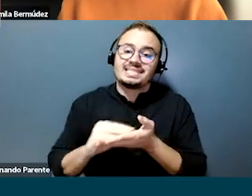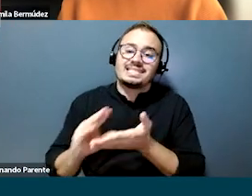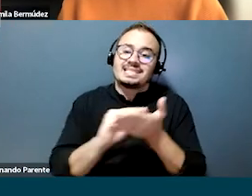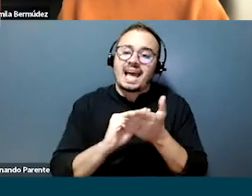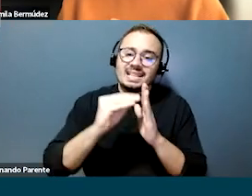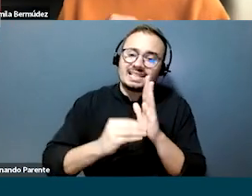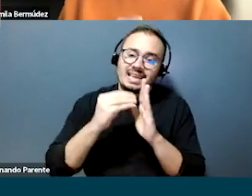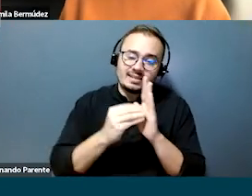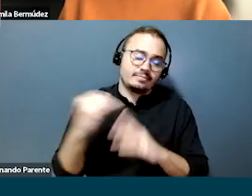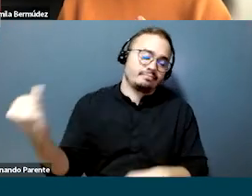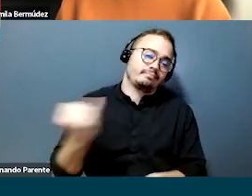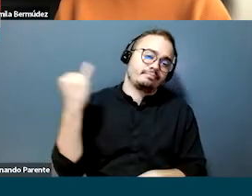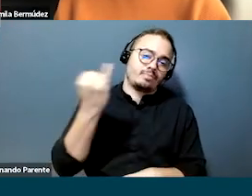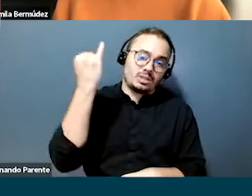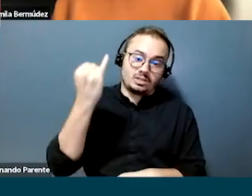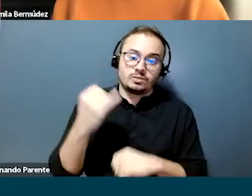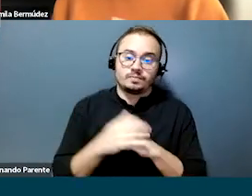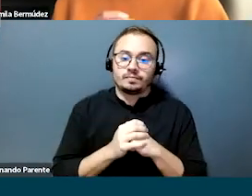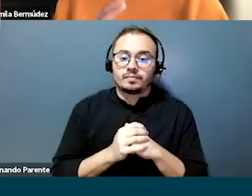foi bem crucial.